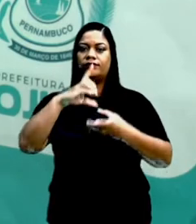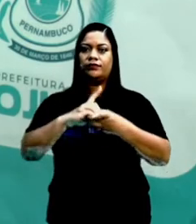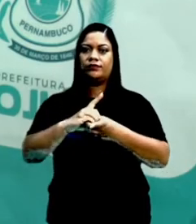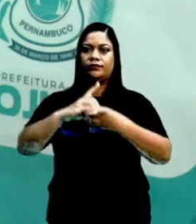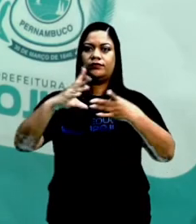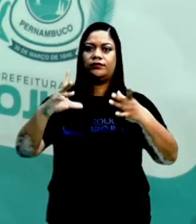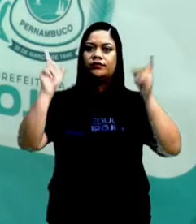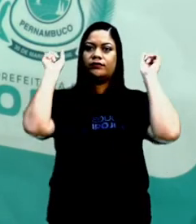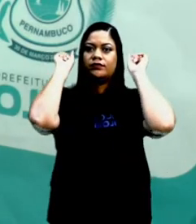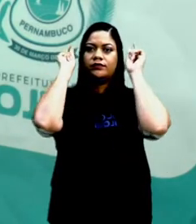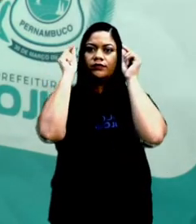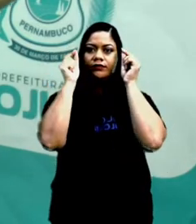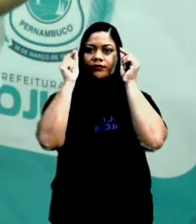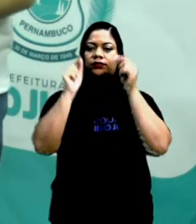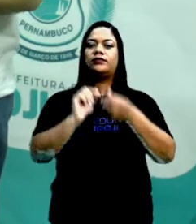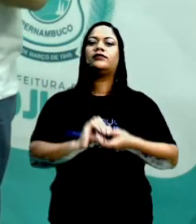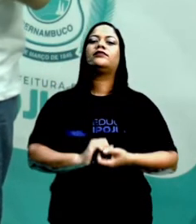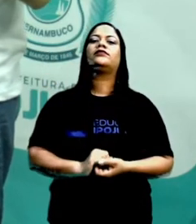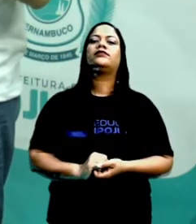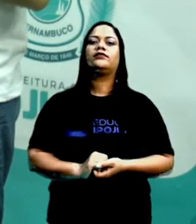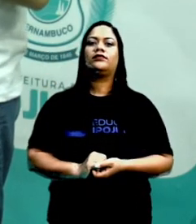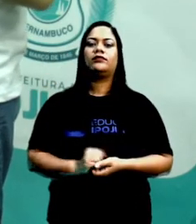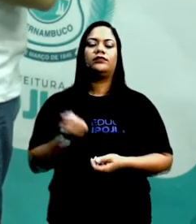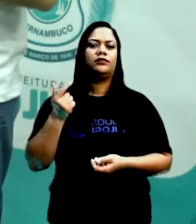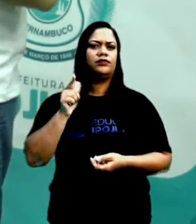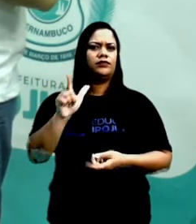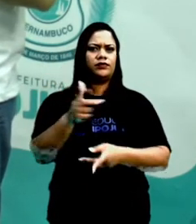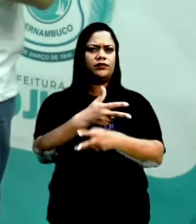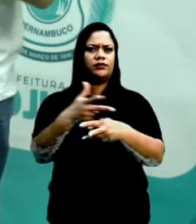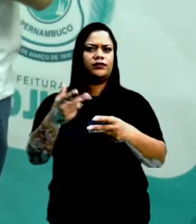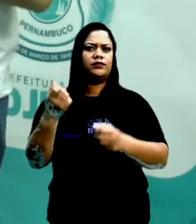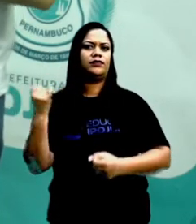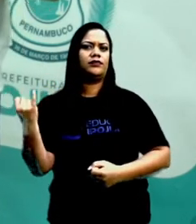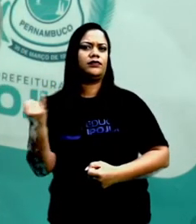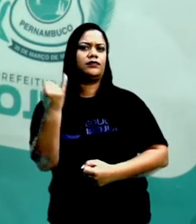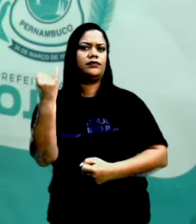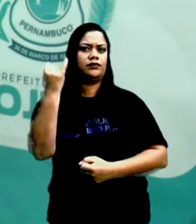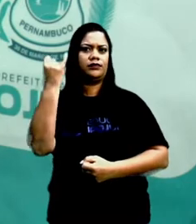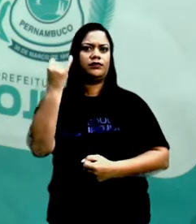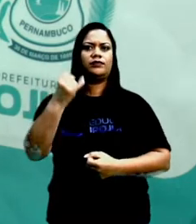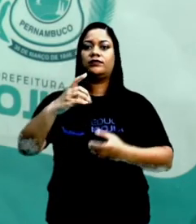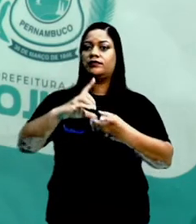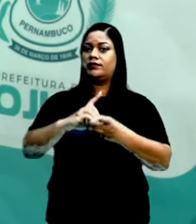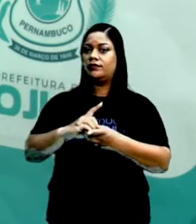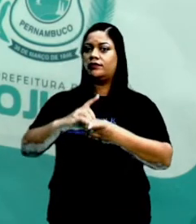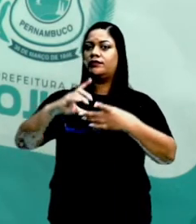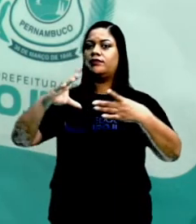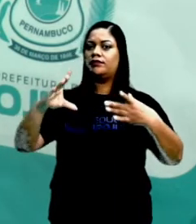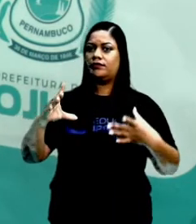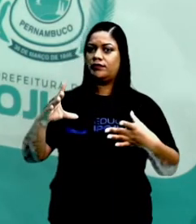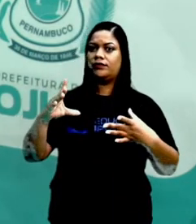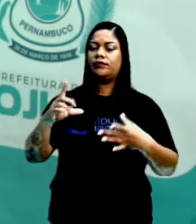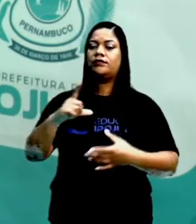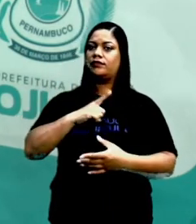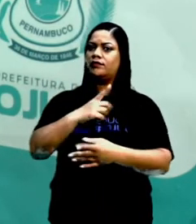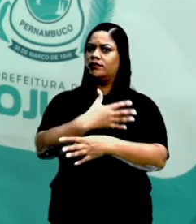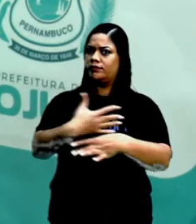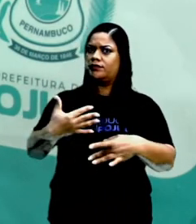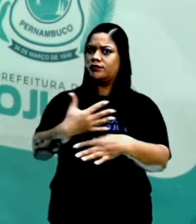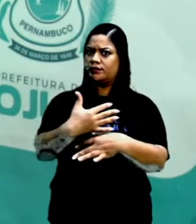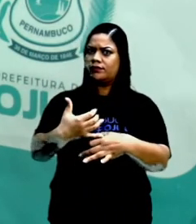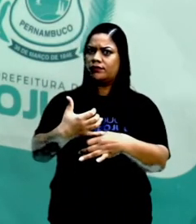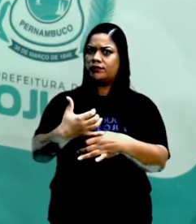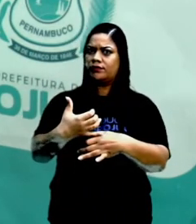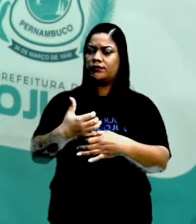grega. Ok, pessoal? Outro fator importante é que esta democracia que havia na cidade de Atenas,